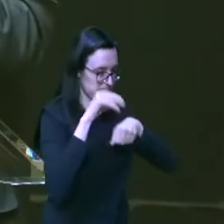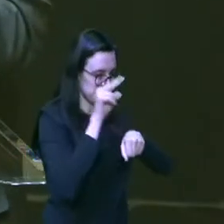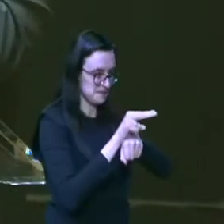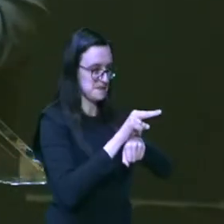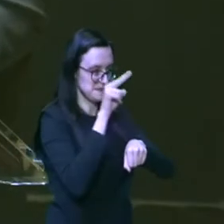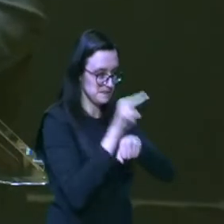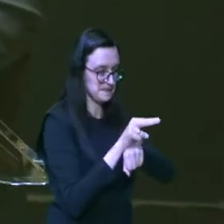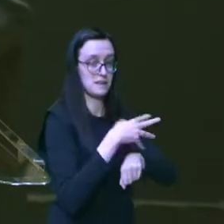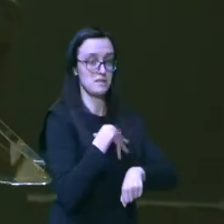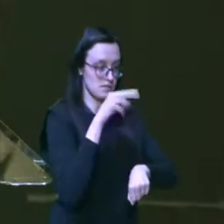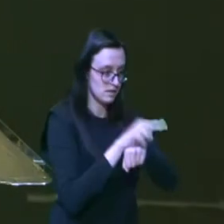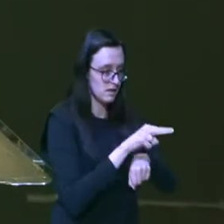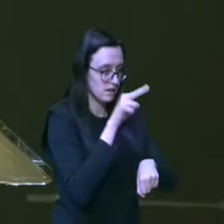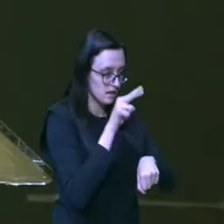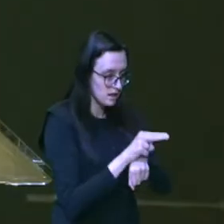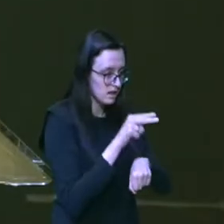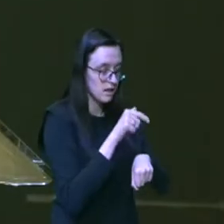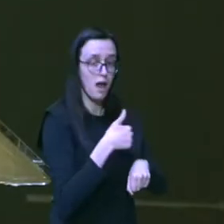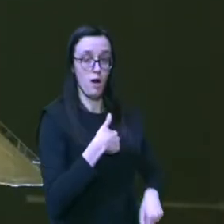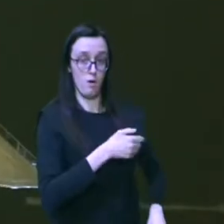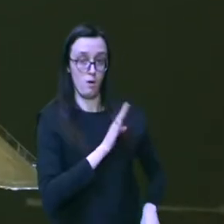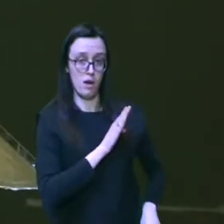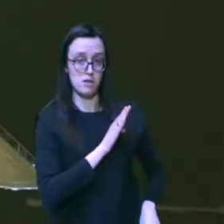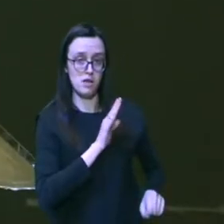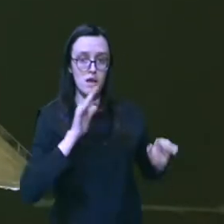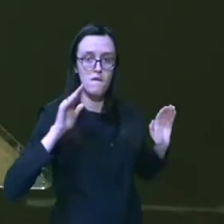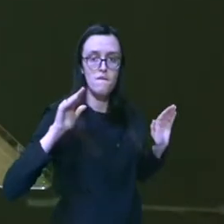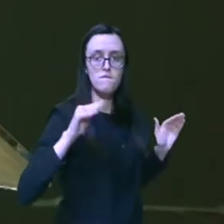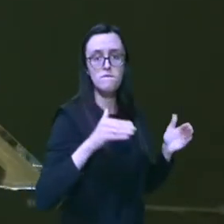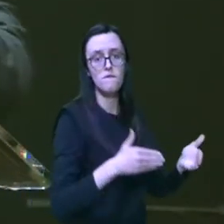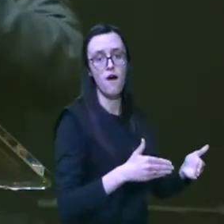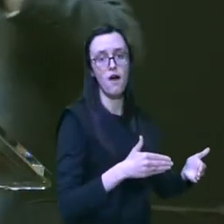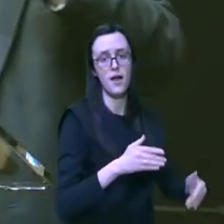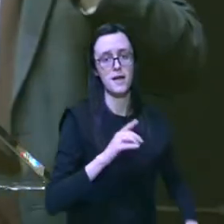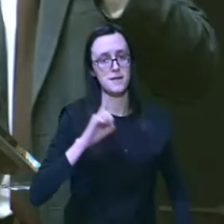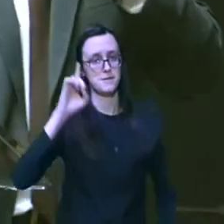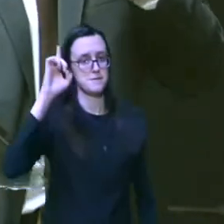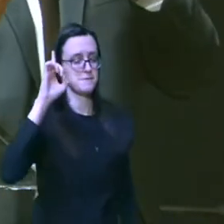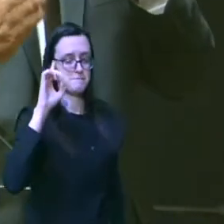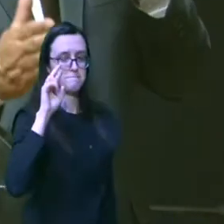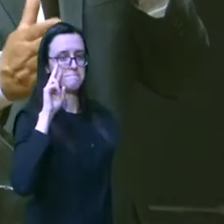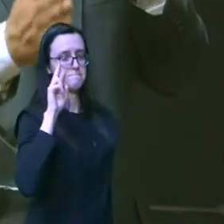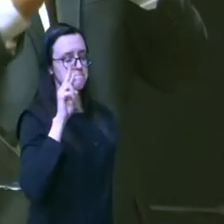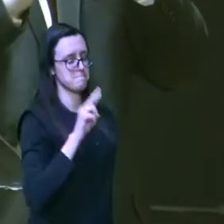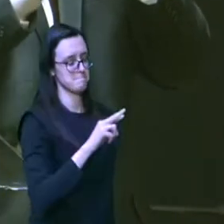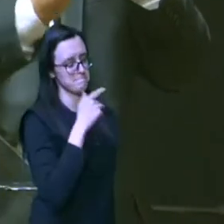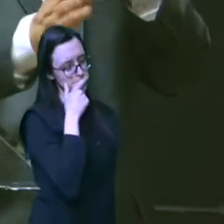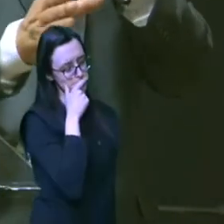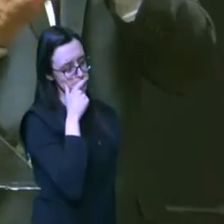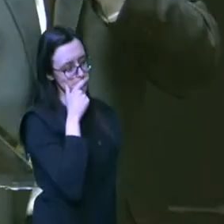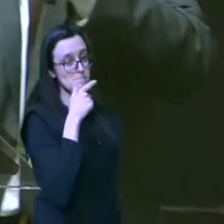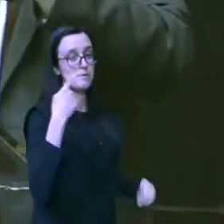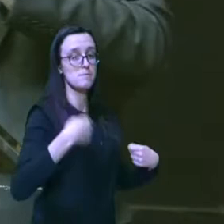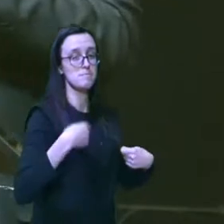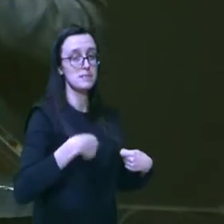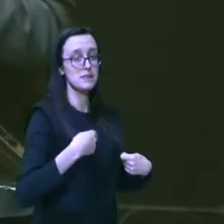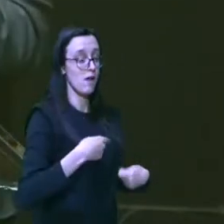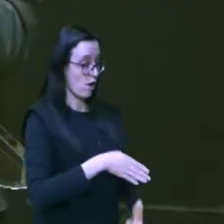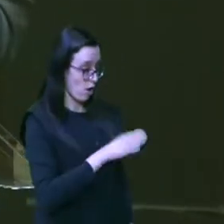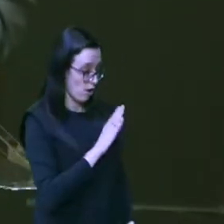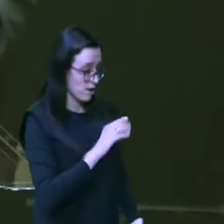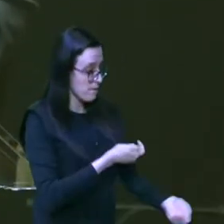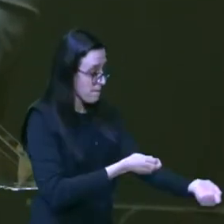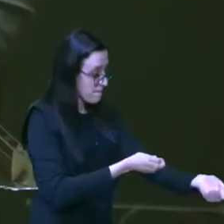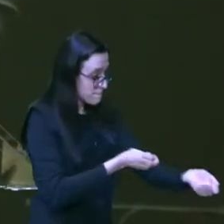excesso estava tomando o coração de Abraão e Deus precisava trazer o coração de Abraão para o